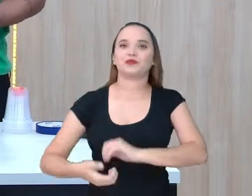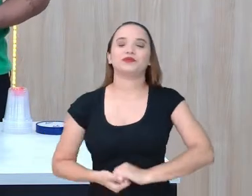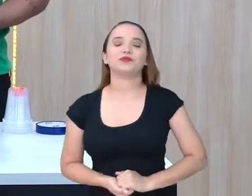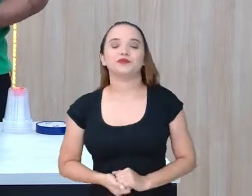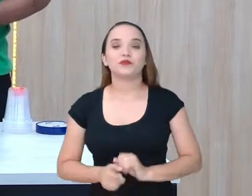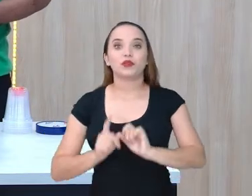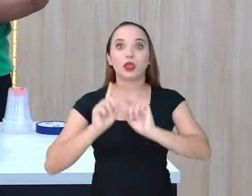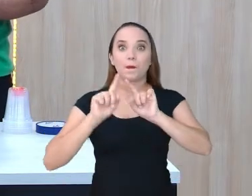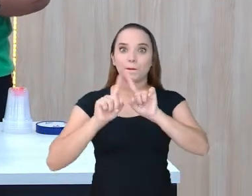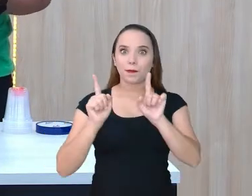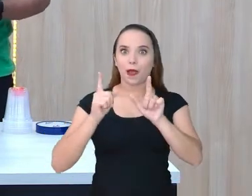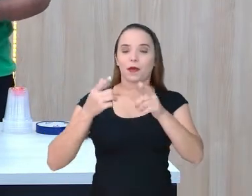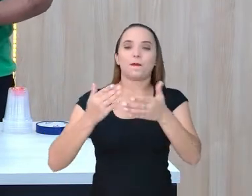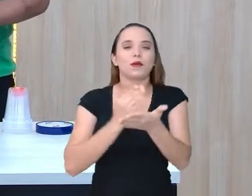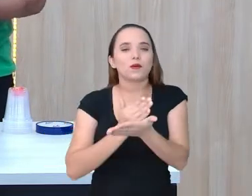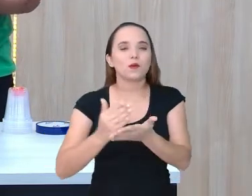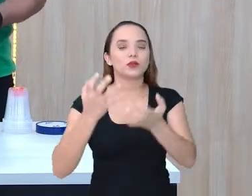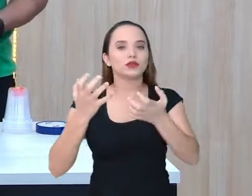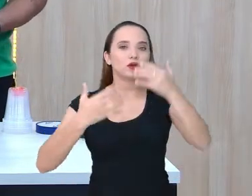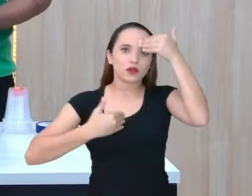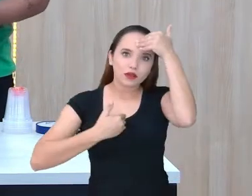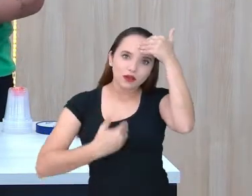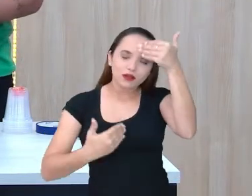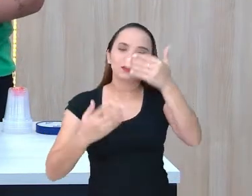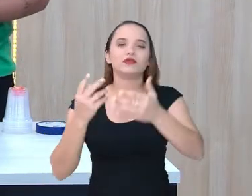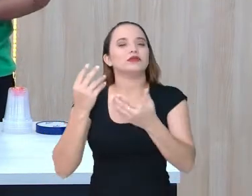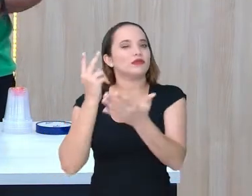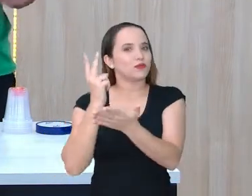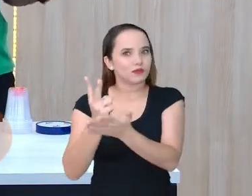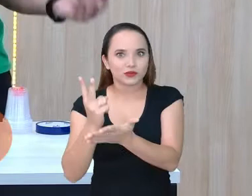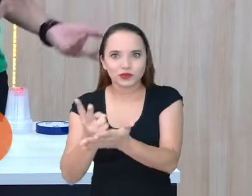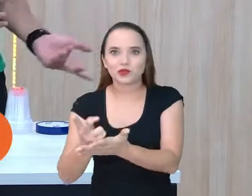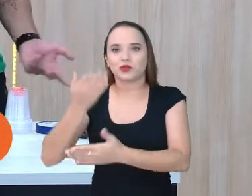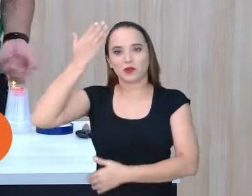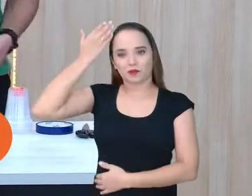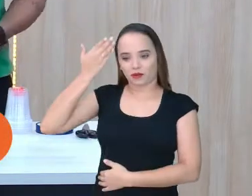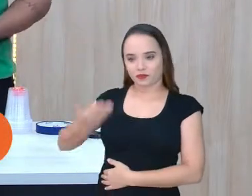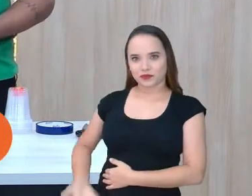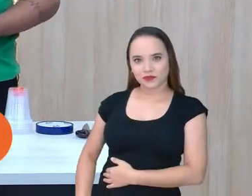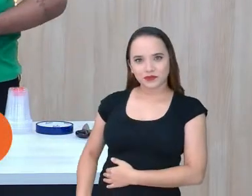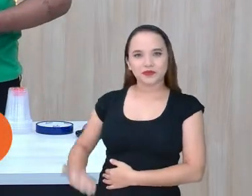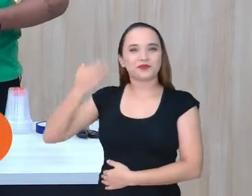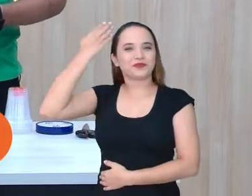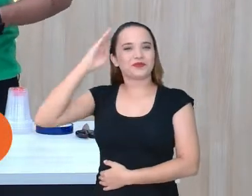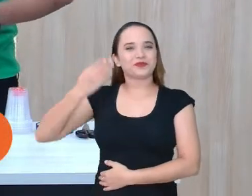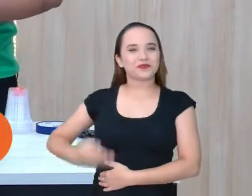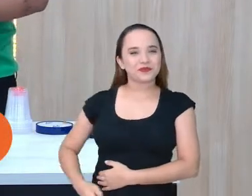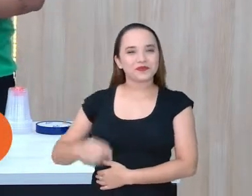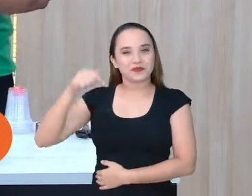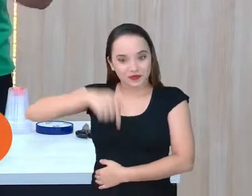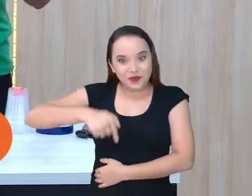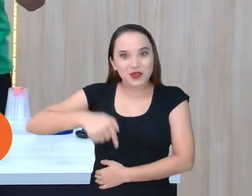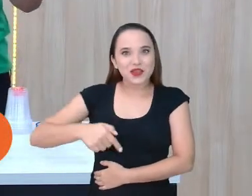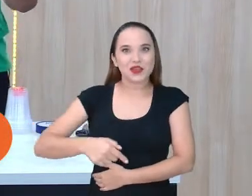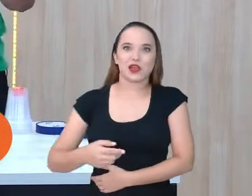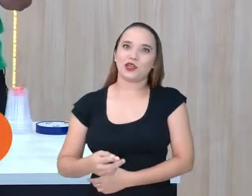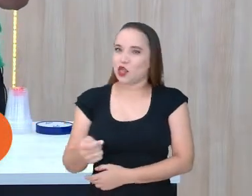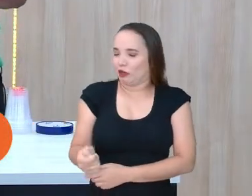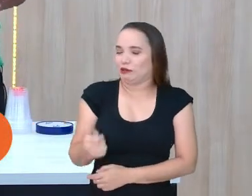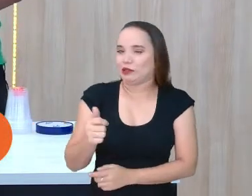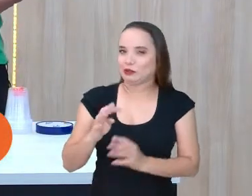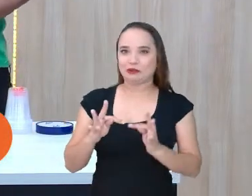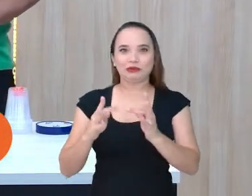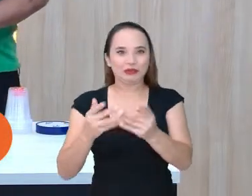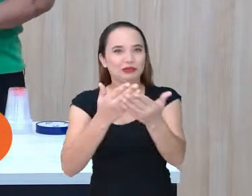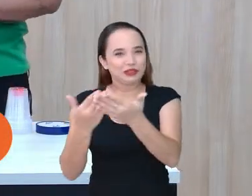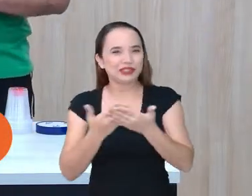para começar, eu quero agradecer, como eu sempre faço, aqui a nossa querida Brielle, que está comigo aqui em quase todas as aulas agora.